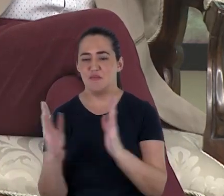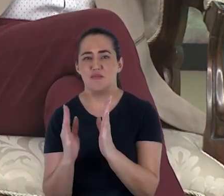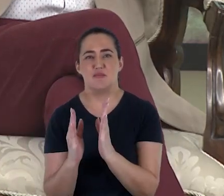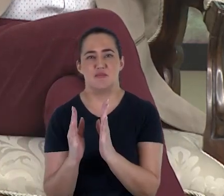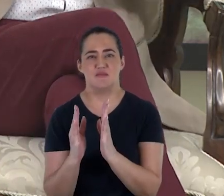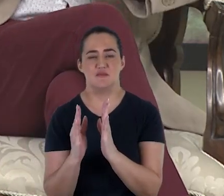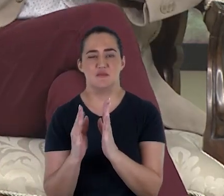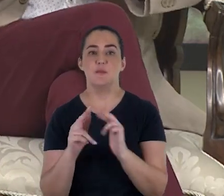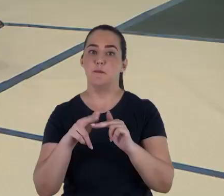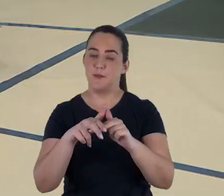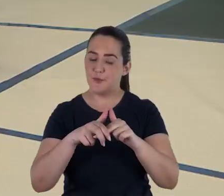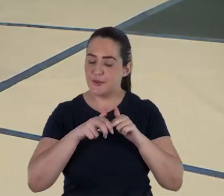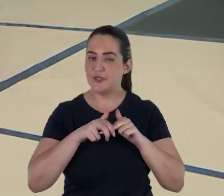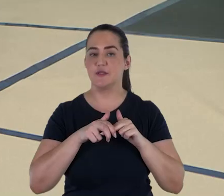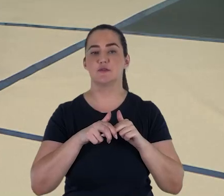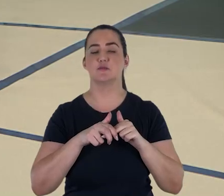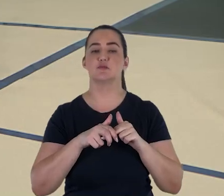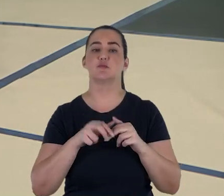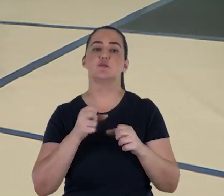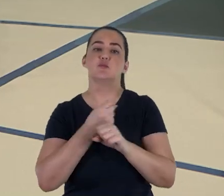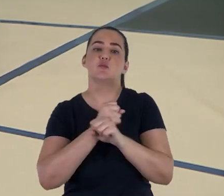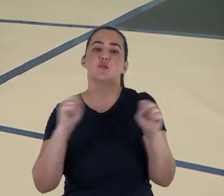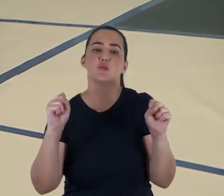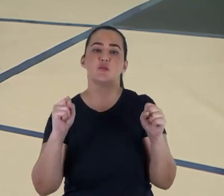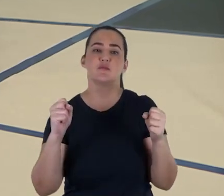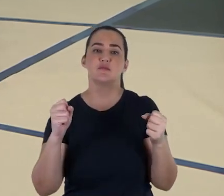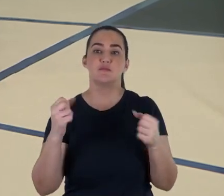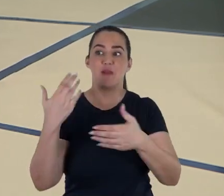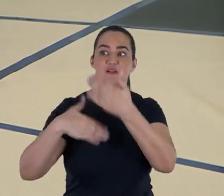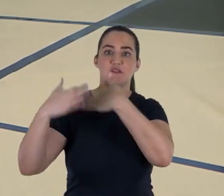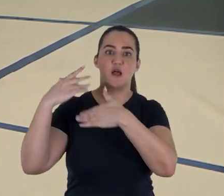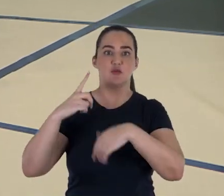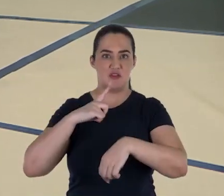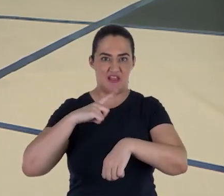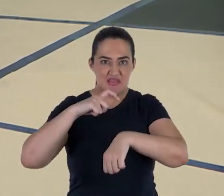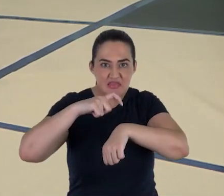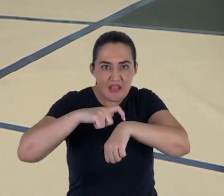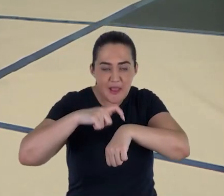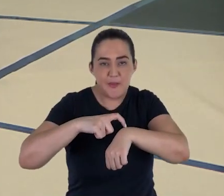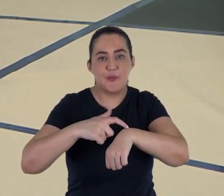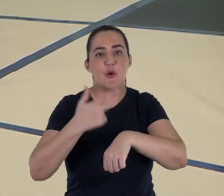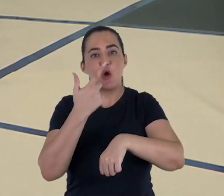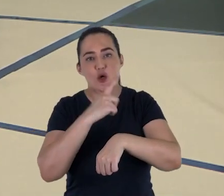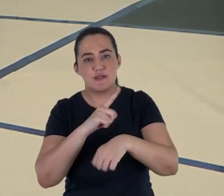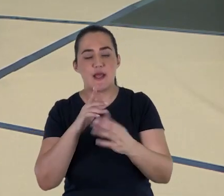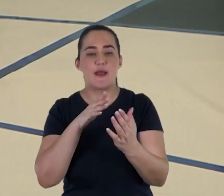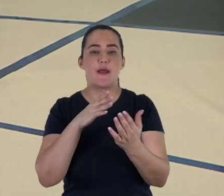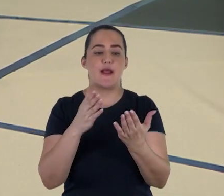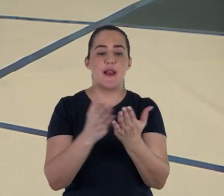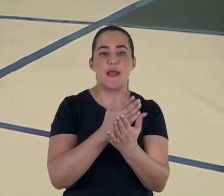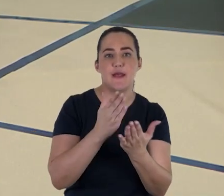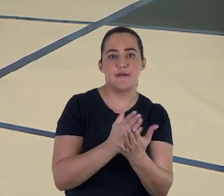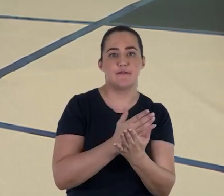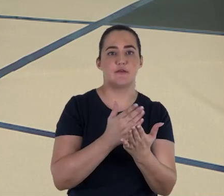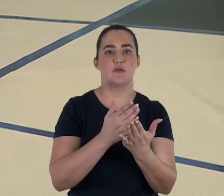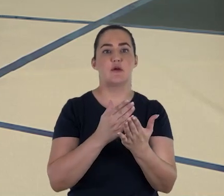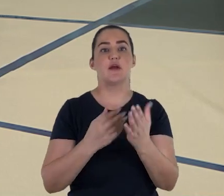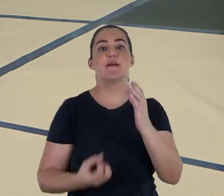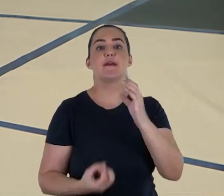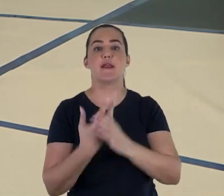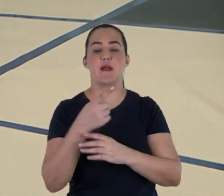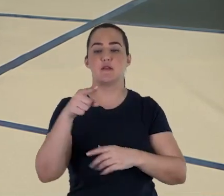curto. Ou seja, não haveria, pelos critérios da época, tempo suficiente para o livro ser composto em